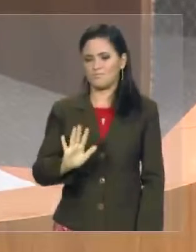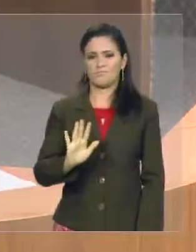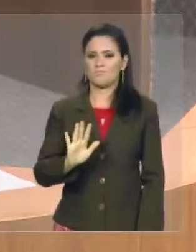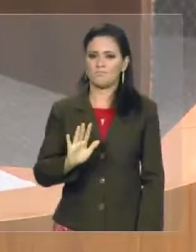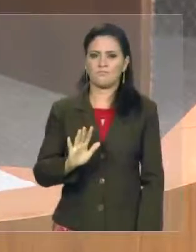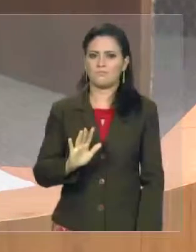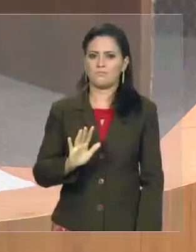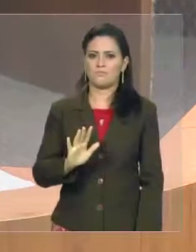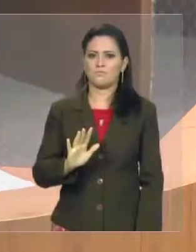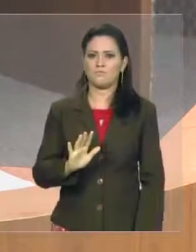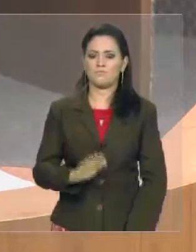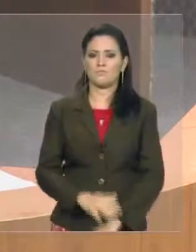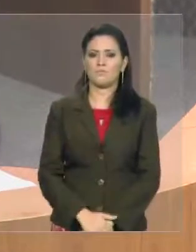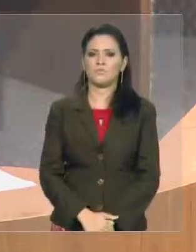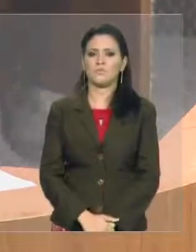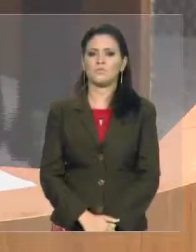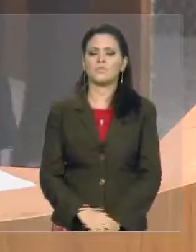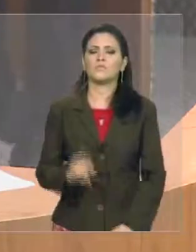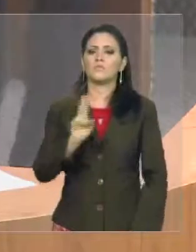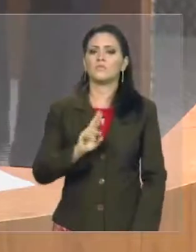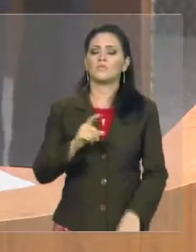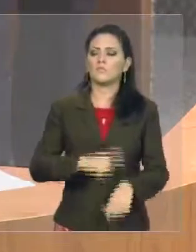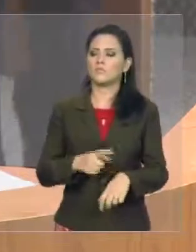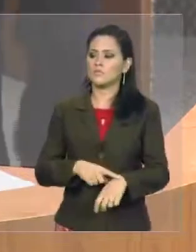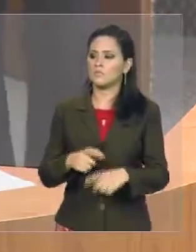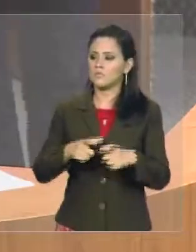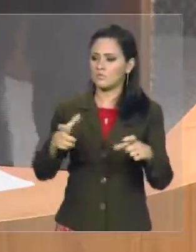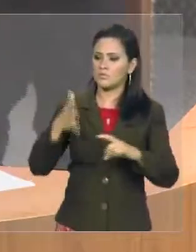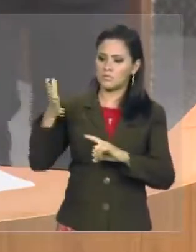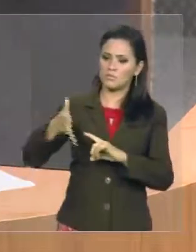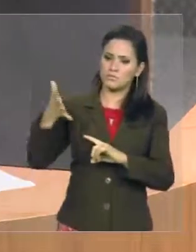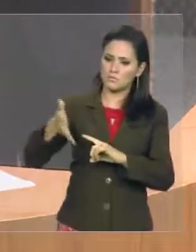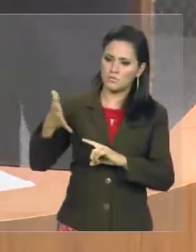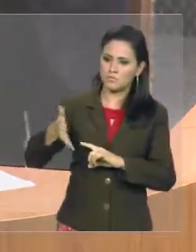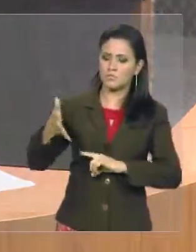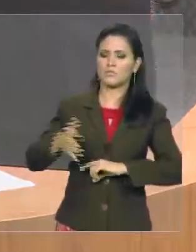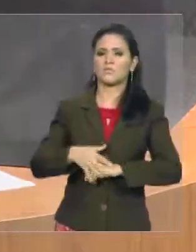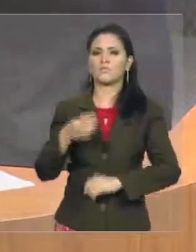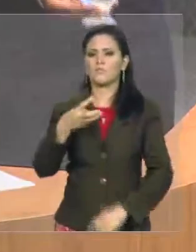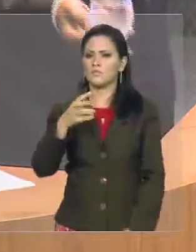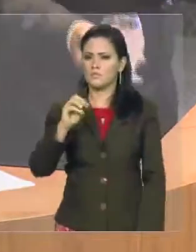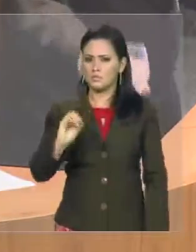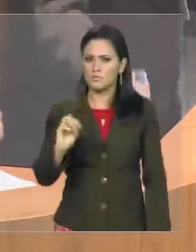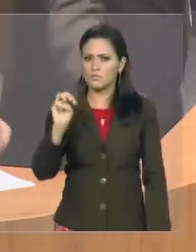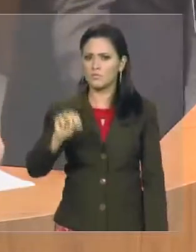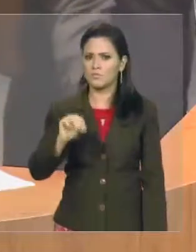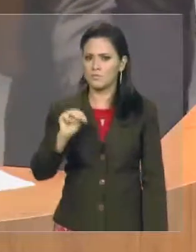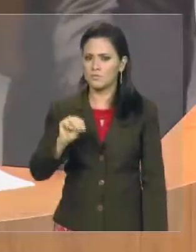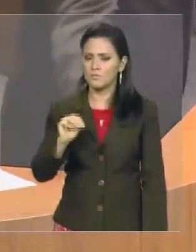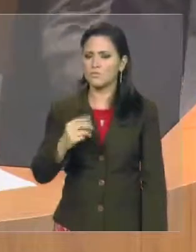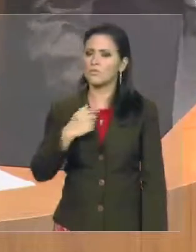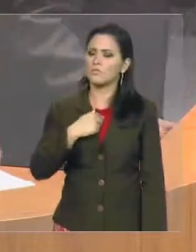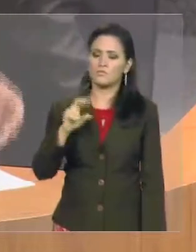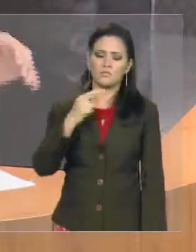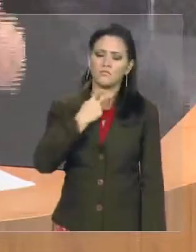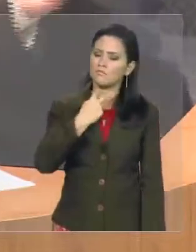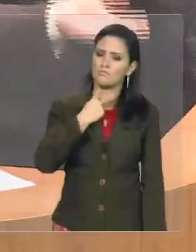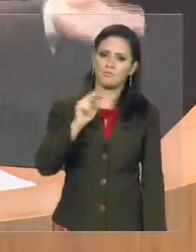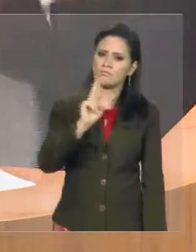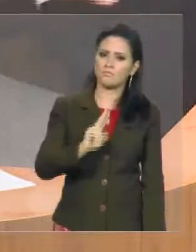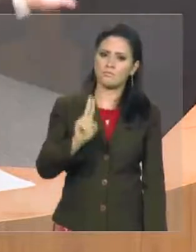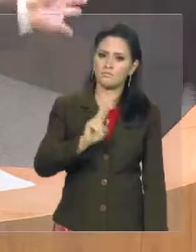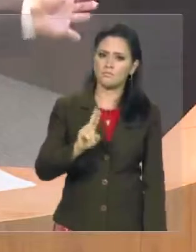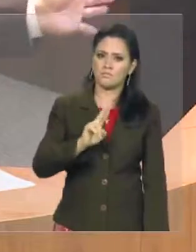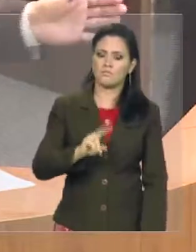Solistei usar o tempo do grande expediente, teremos um tempo maior para poder abordar o assunto, 30 minutos, e, infelizmente, não pude utilizá-lo. O tempo do